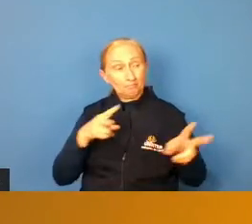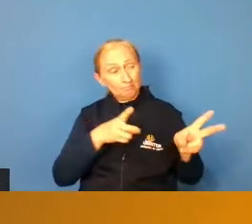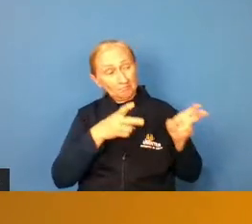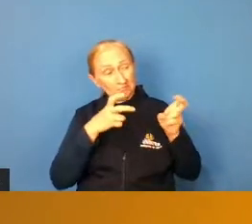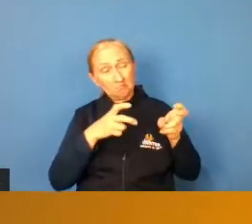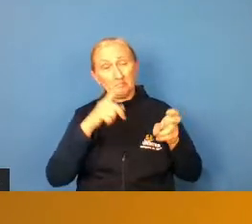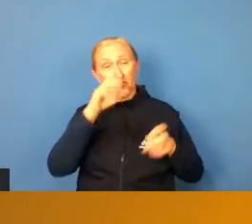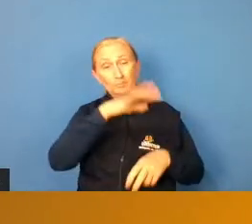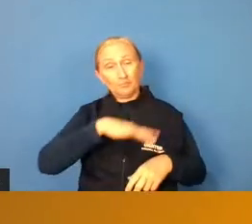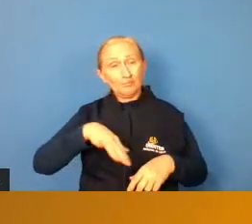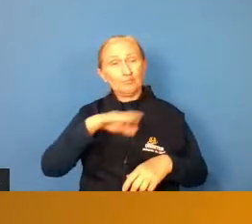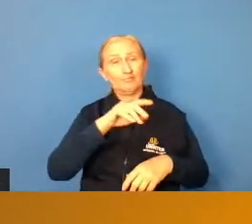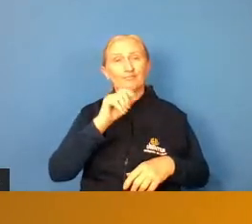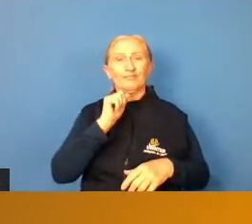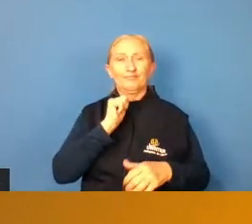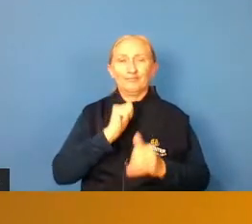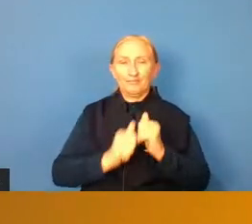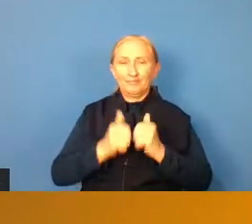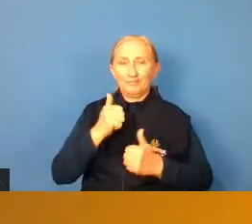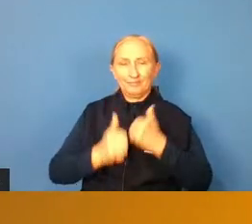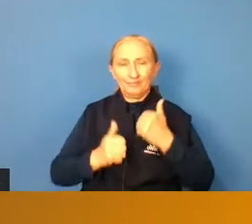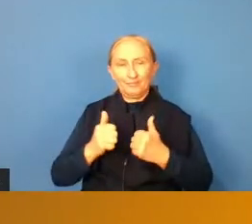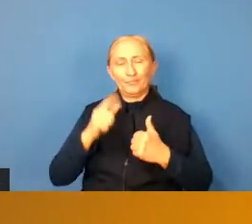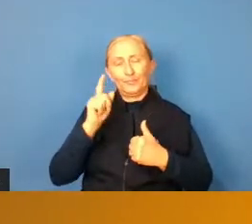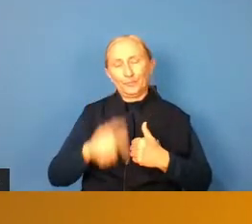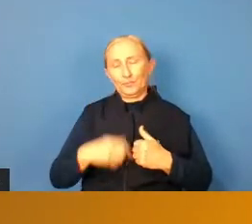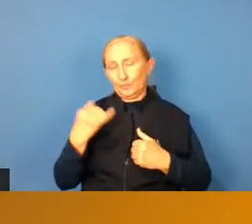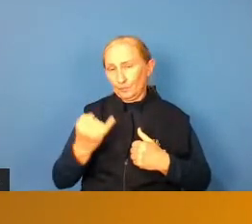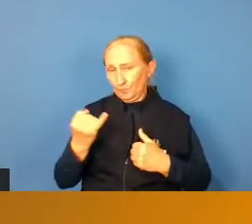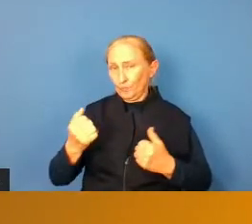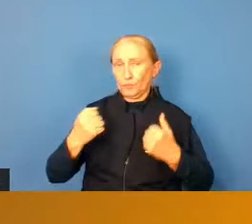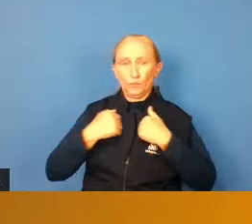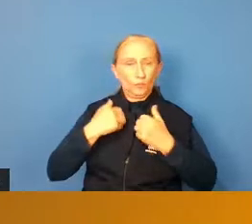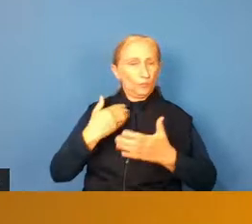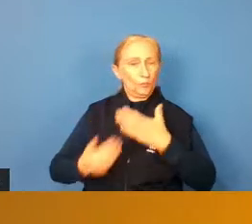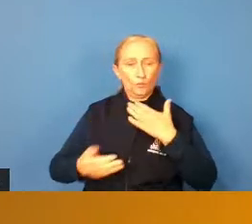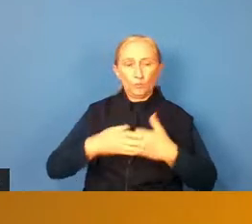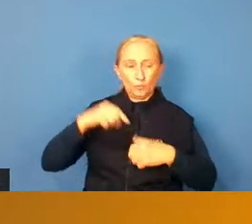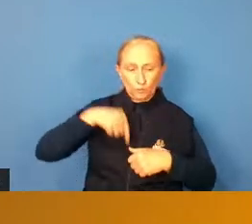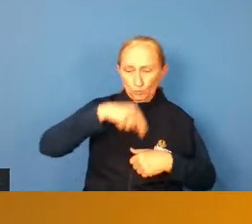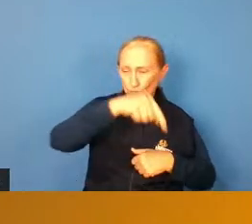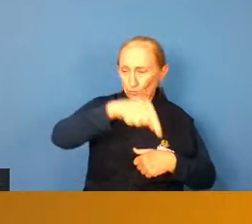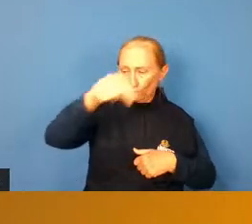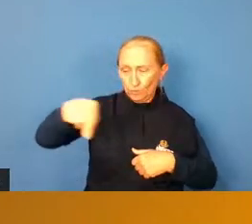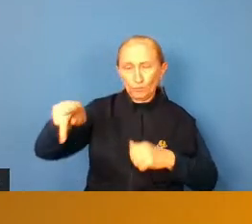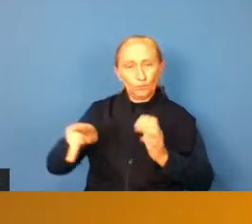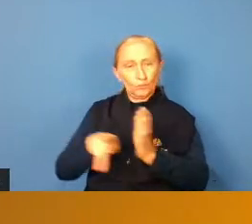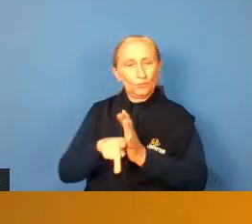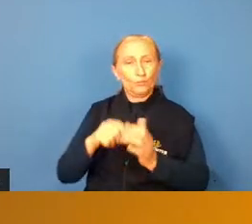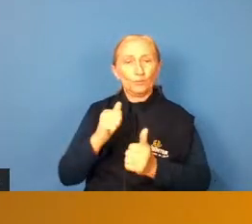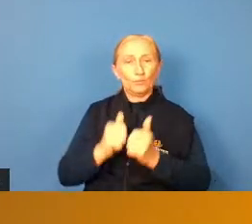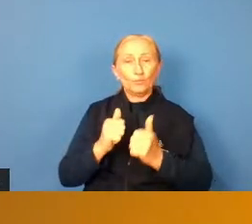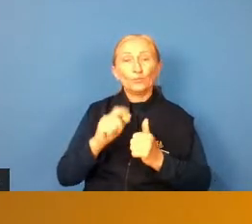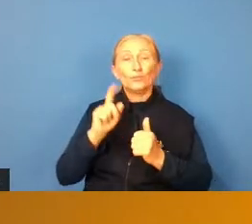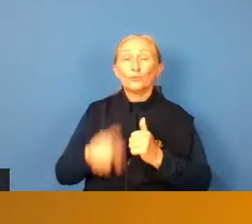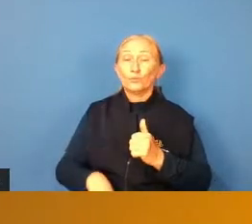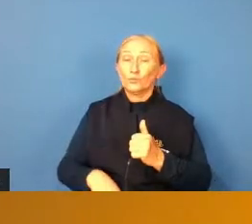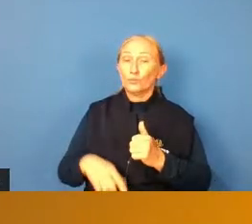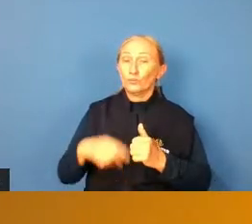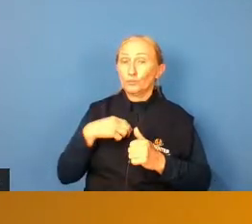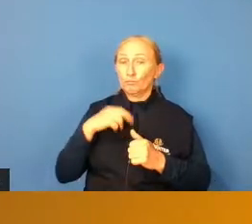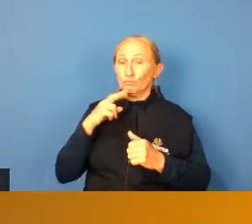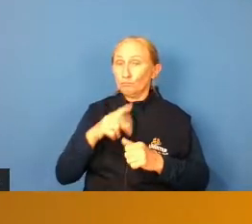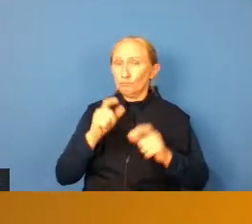dentro da modalidade apesar de ser extremamente importante como qualquer outra peça ali do jogo mas se nós